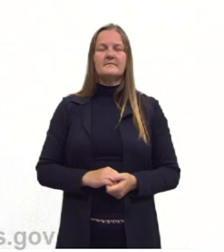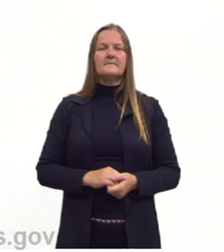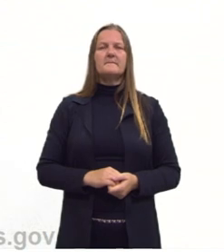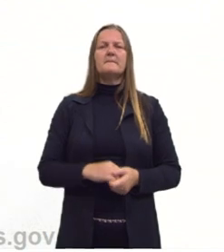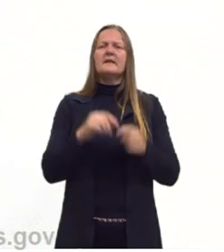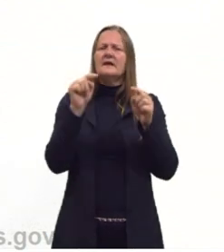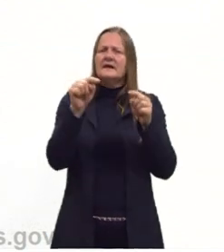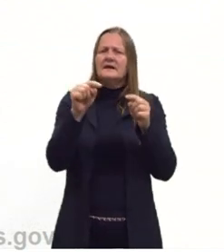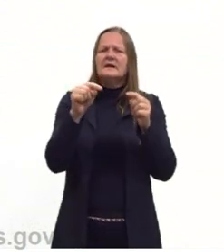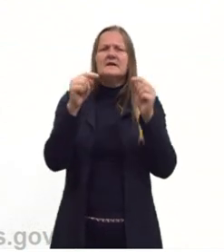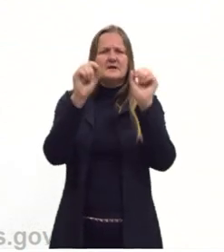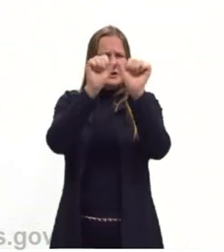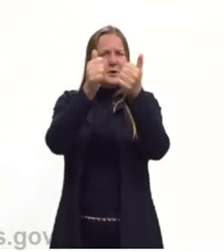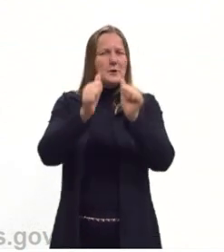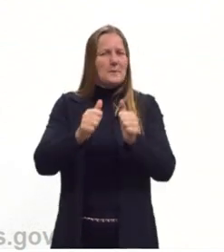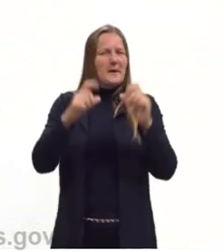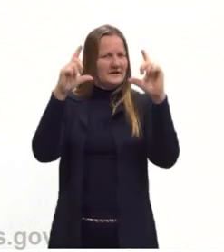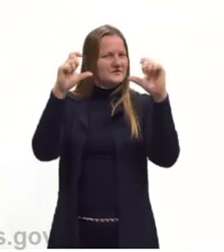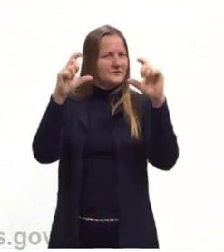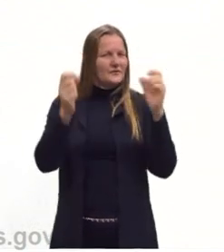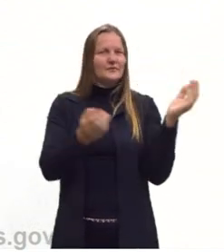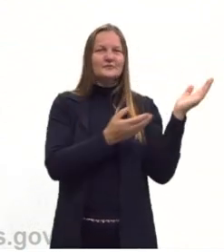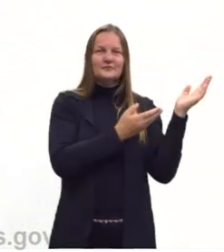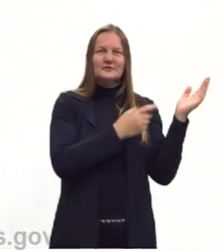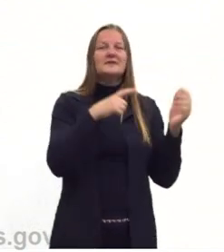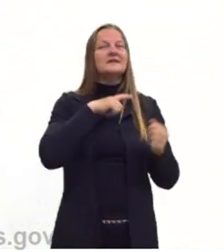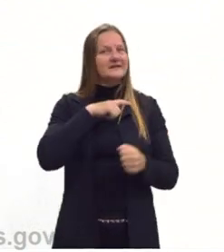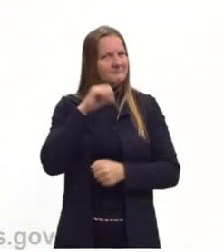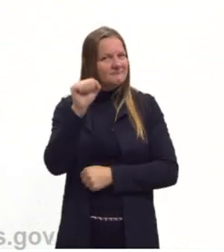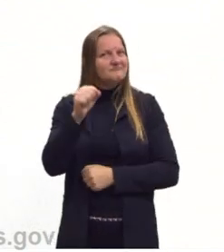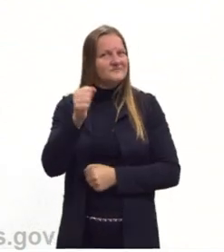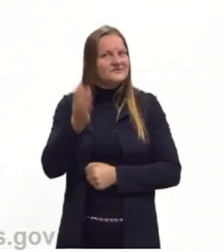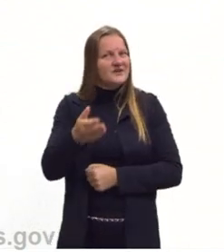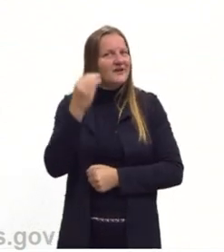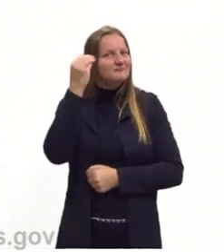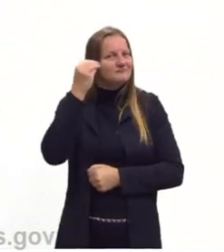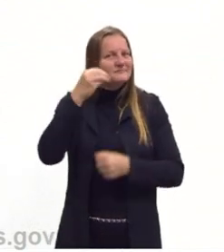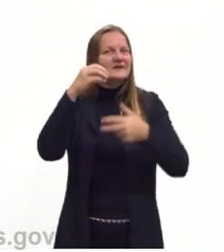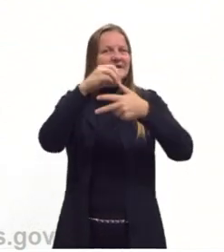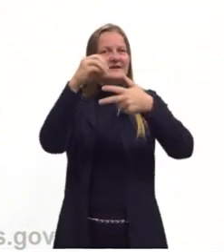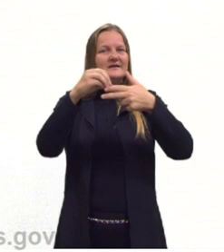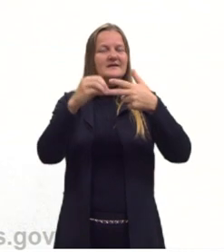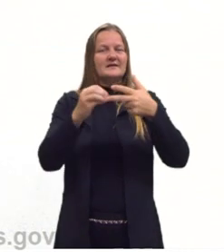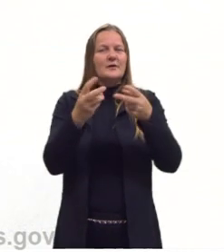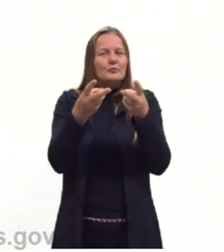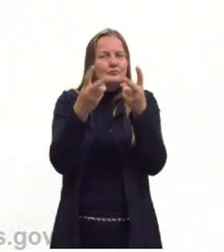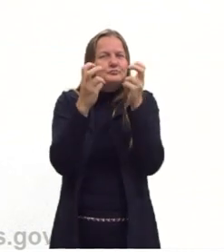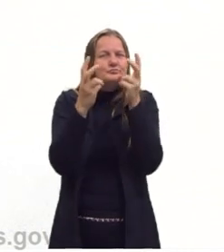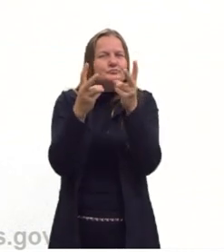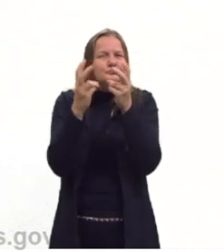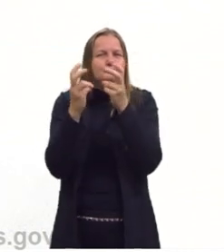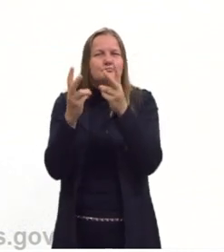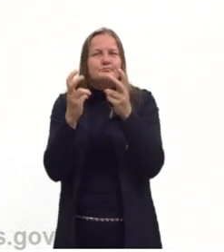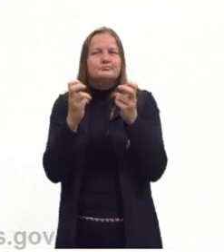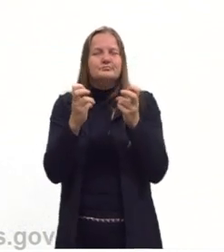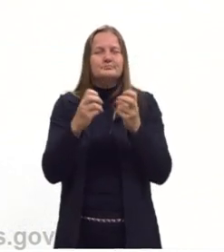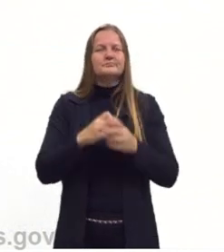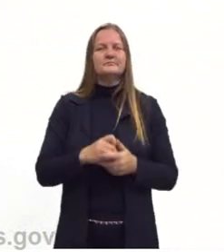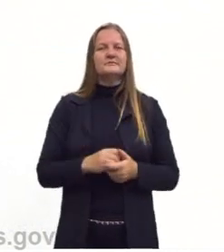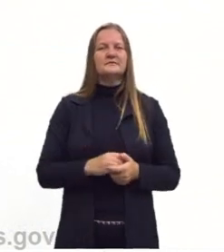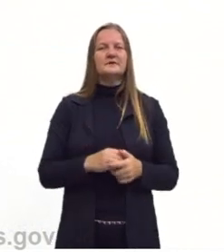Essa figura, essa imagem, ela caiu no Enem já, tá? E é para a gente reconhecer as